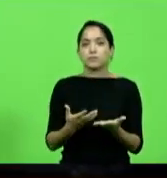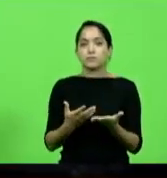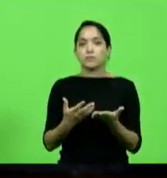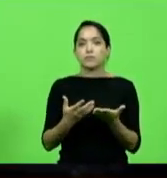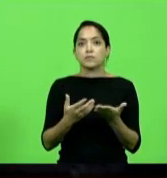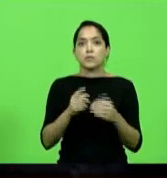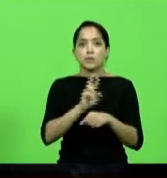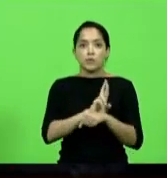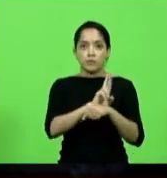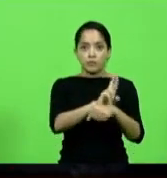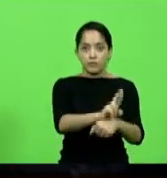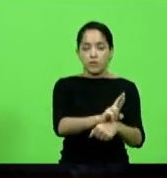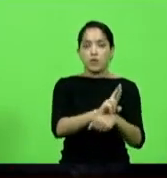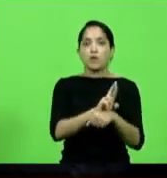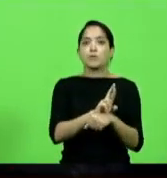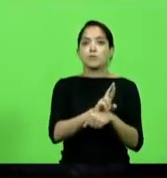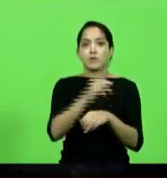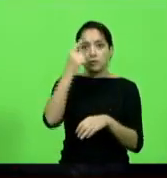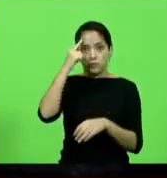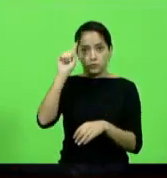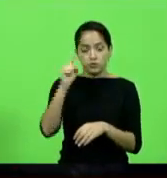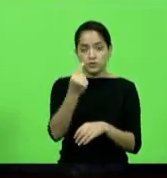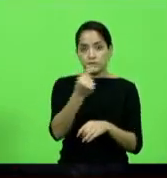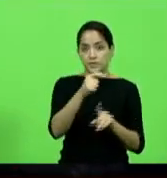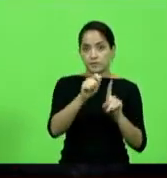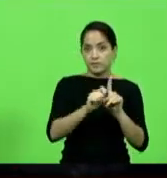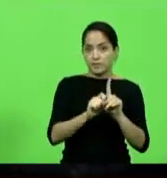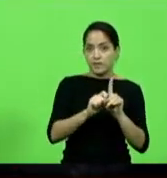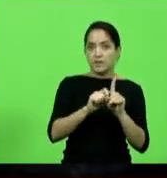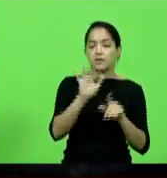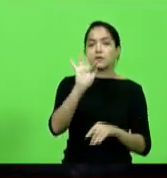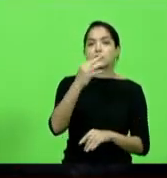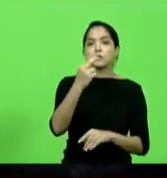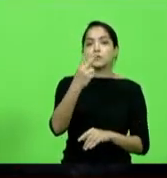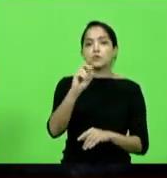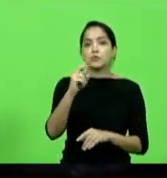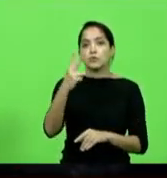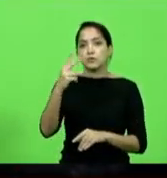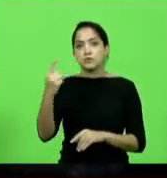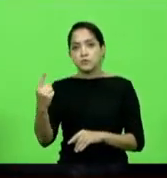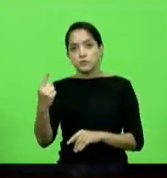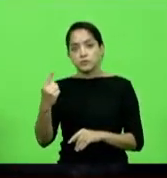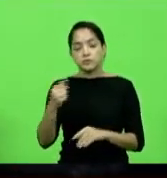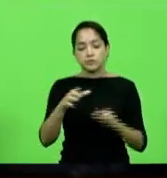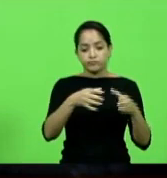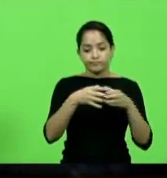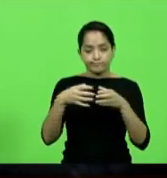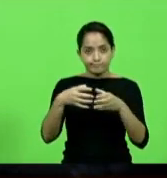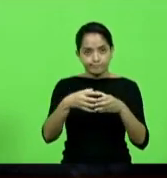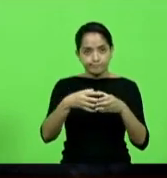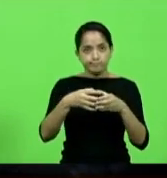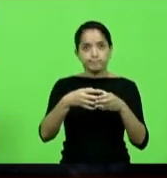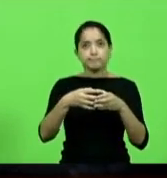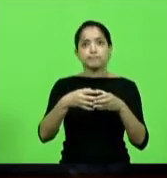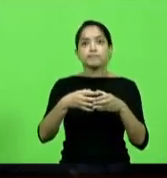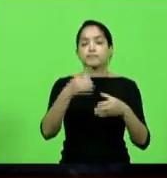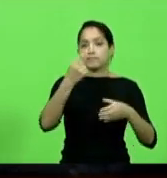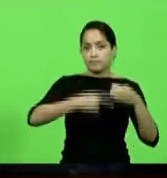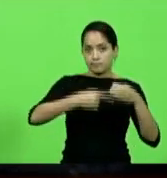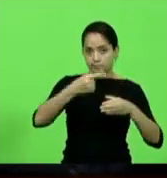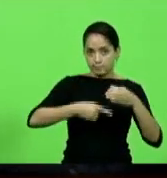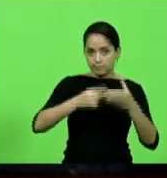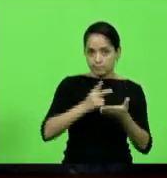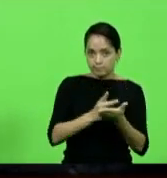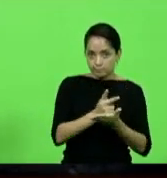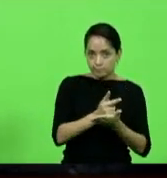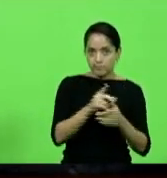representação numérica do dia 1º de fevereiro de 2021 para a composição das comissões permanentes e, nos